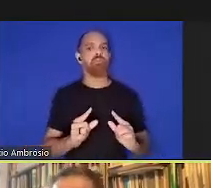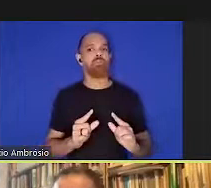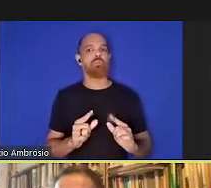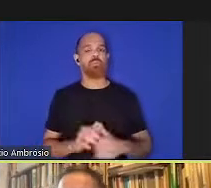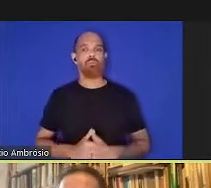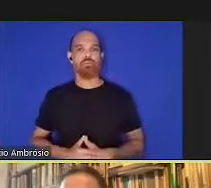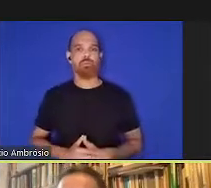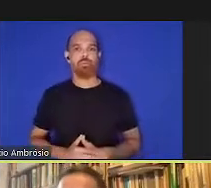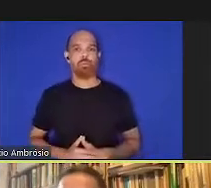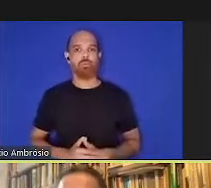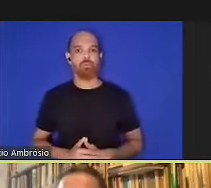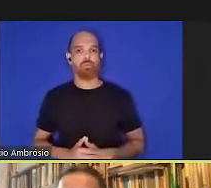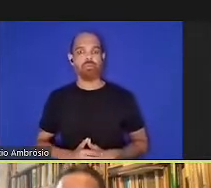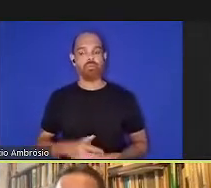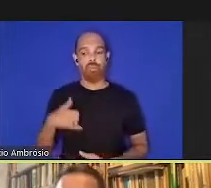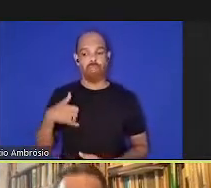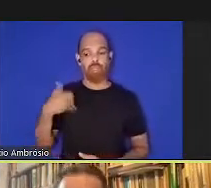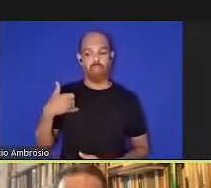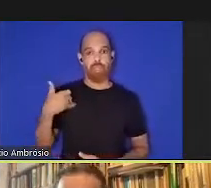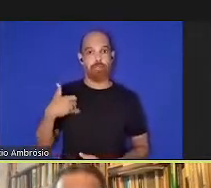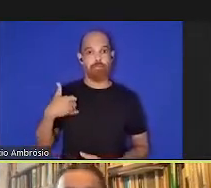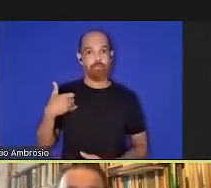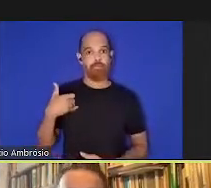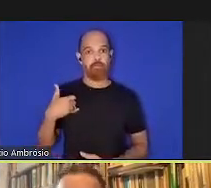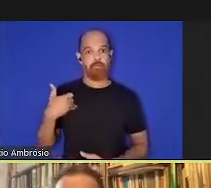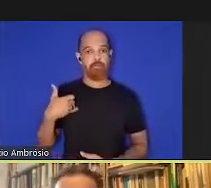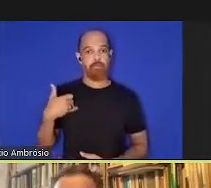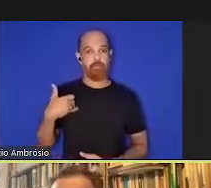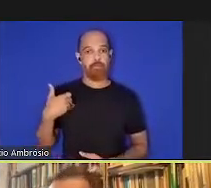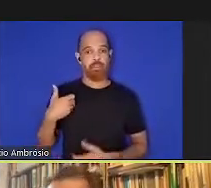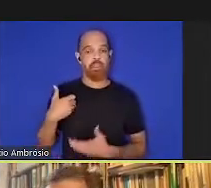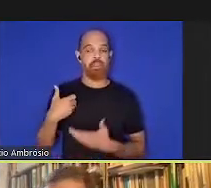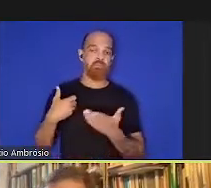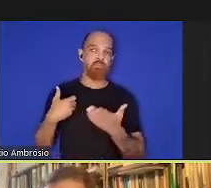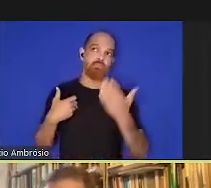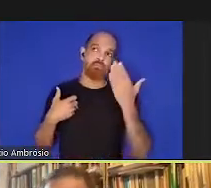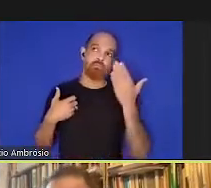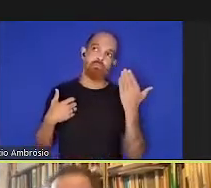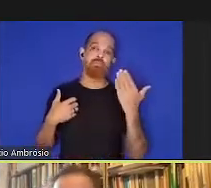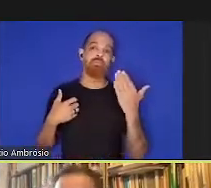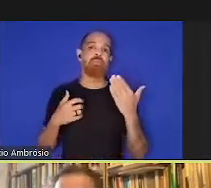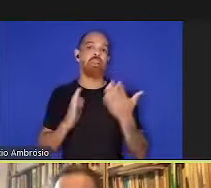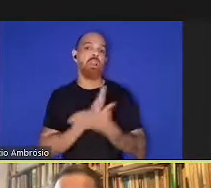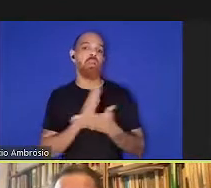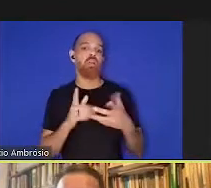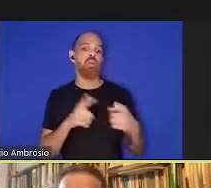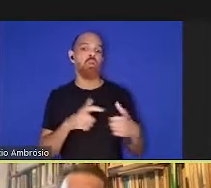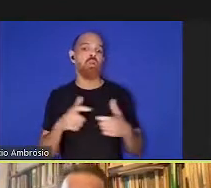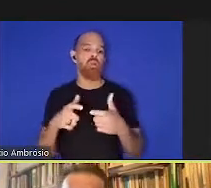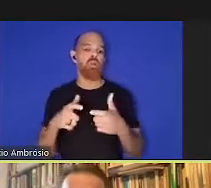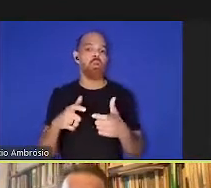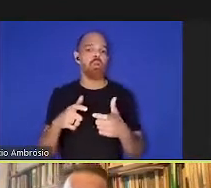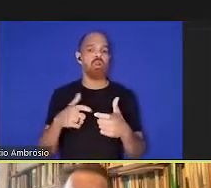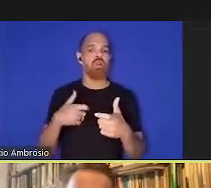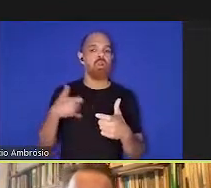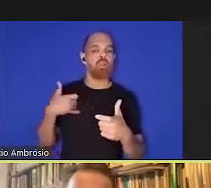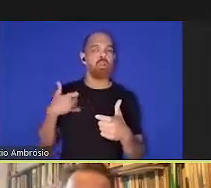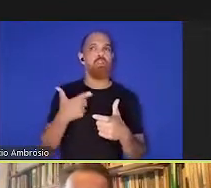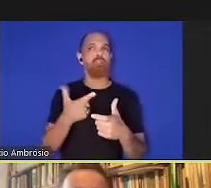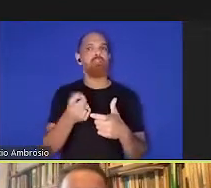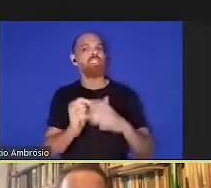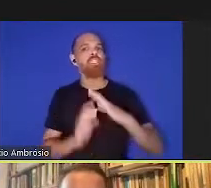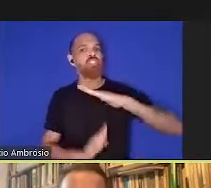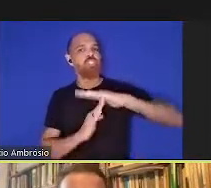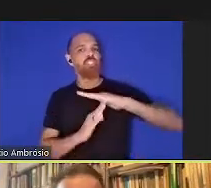a expectativa de vida que em algumas partes do mundo eram de 20 a 30 anos de idade,